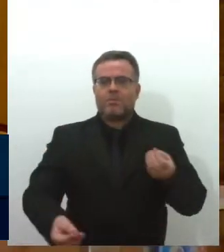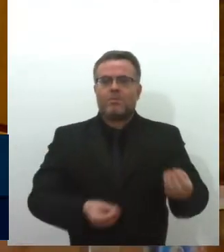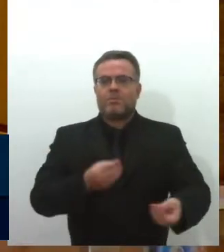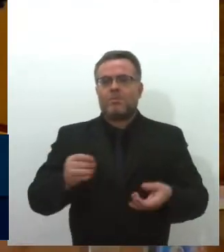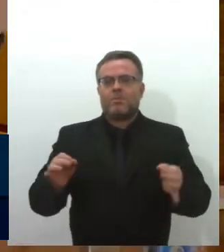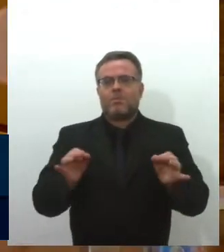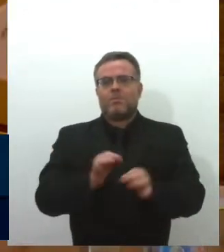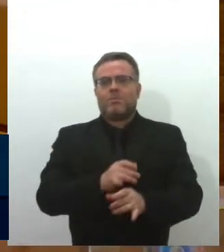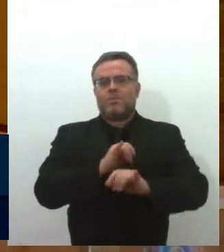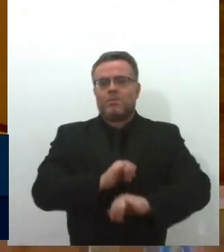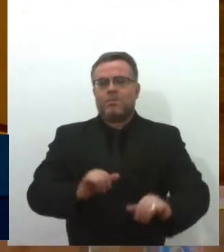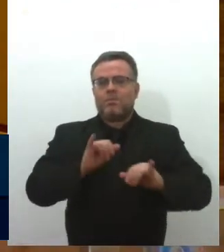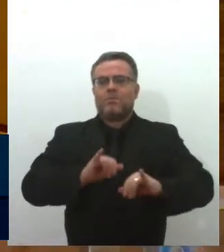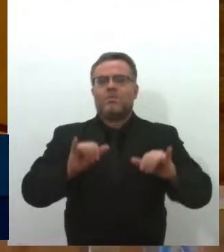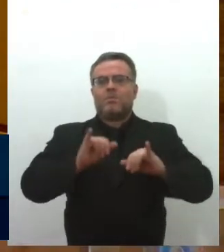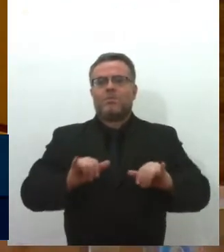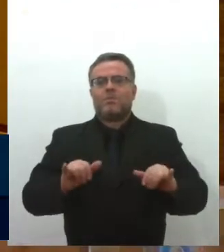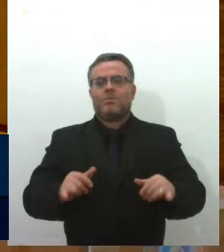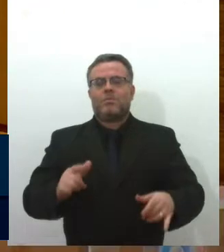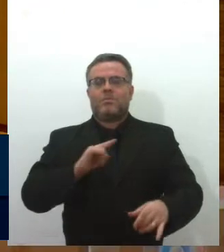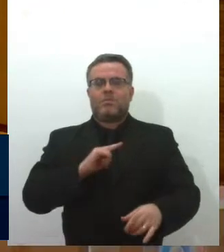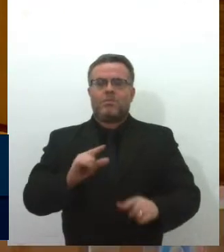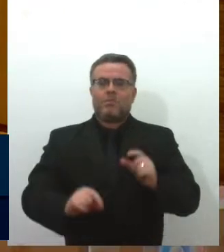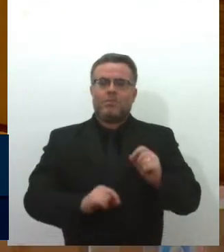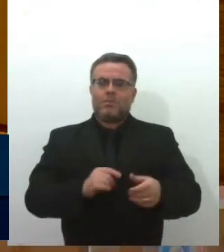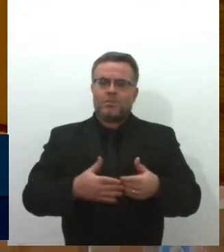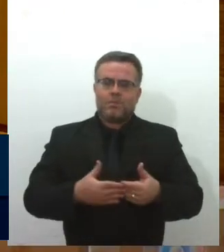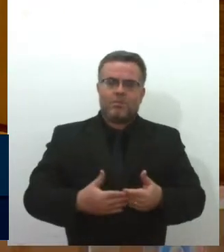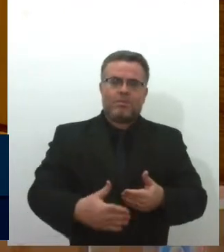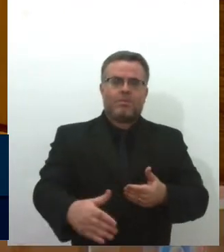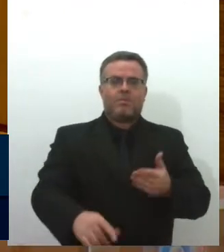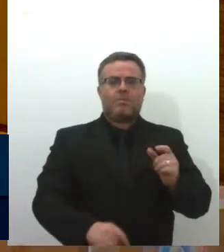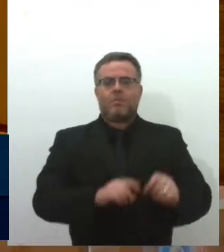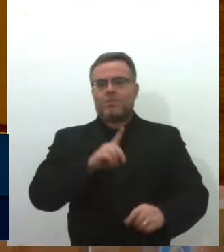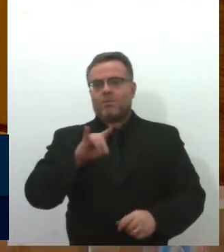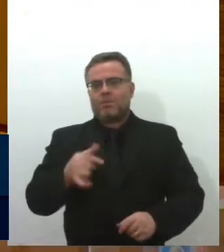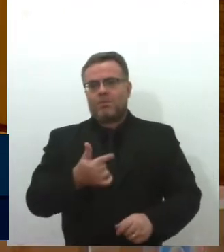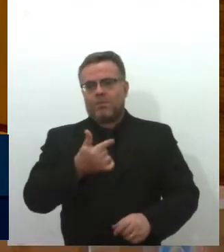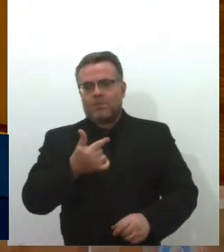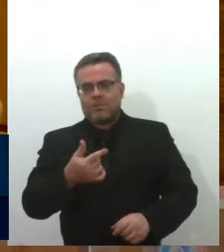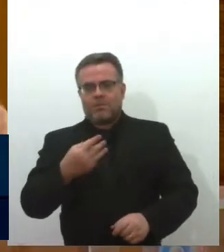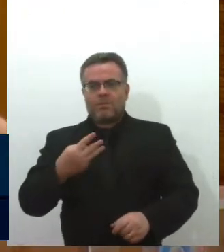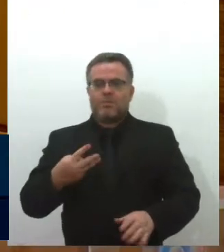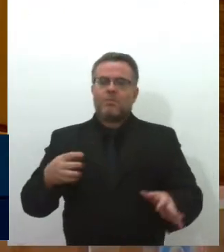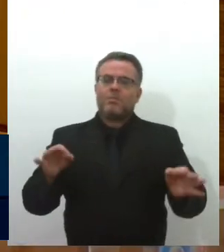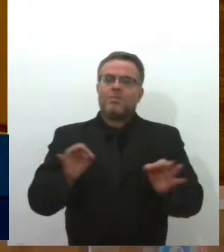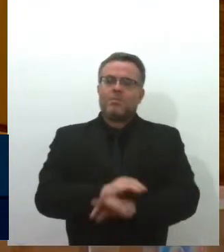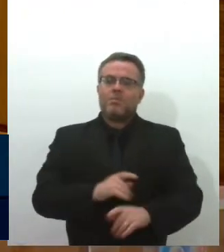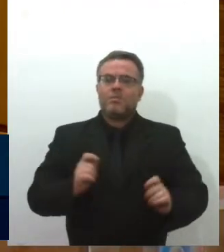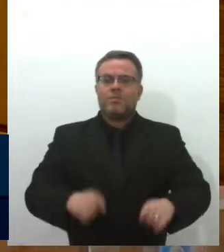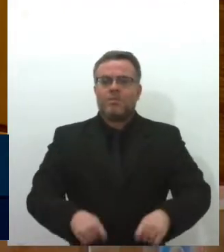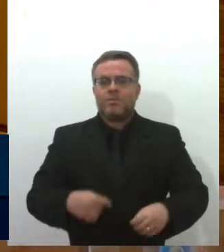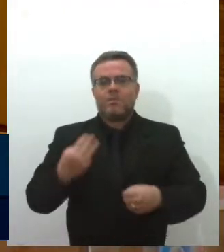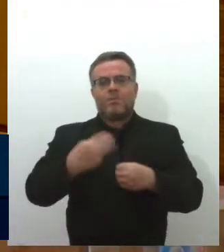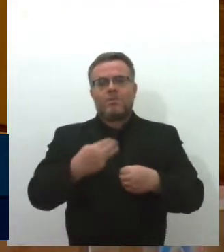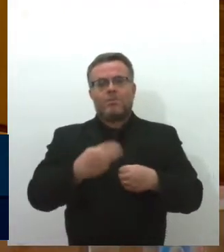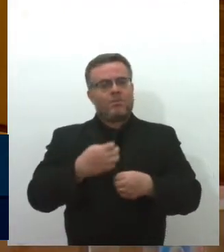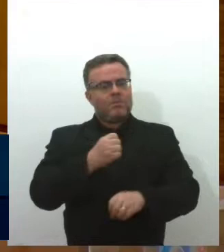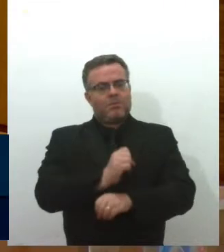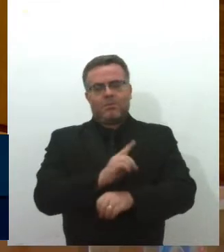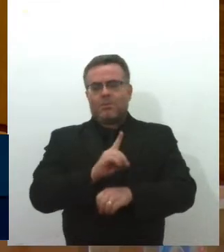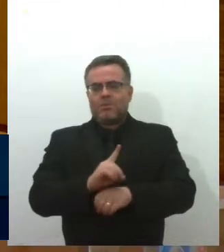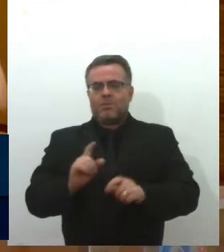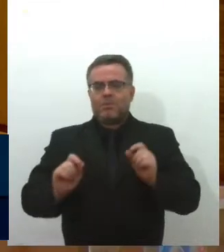anunciado e que teremos a partir do dia 23 no município Simão Dias.